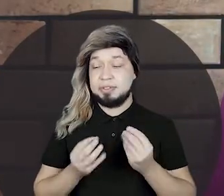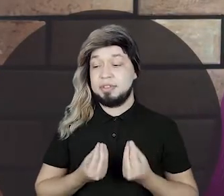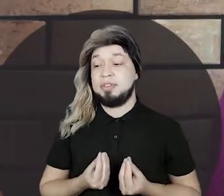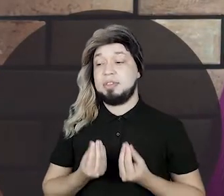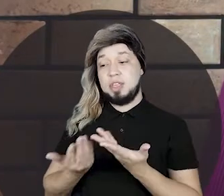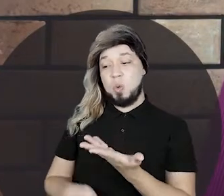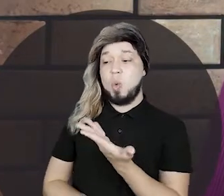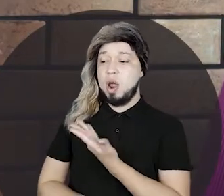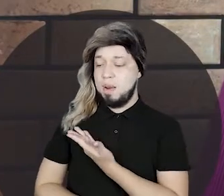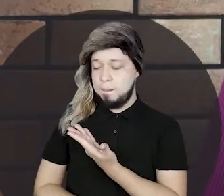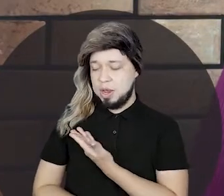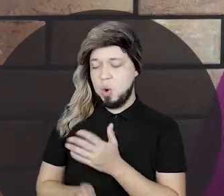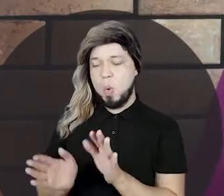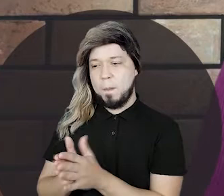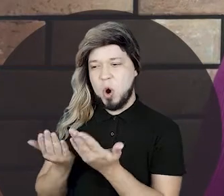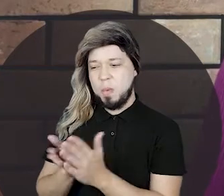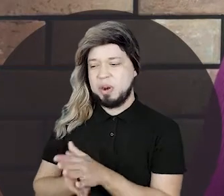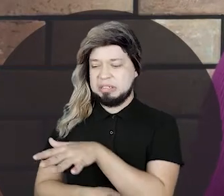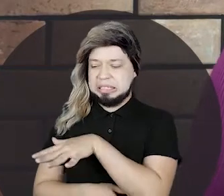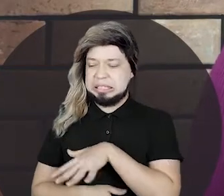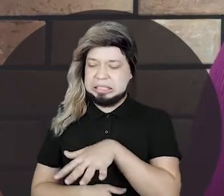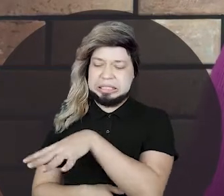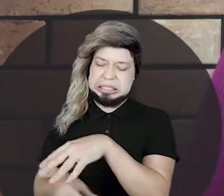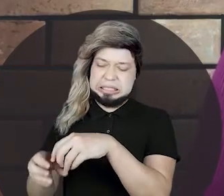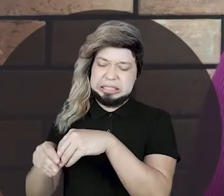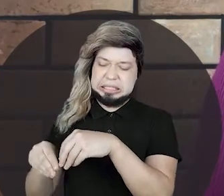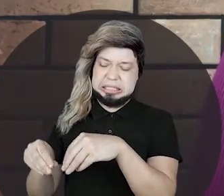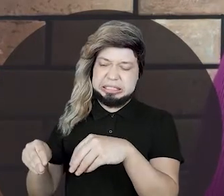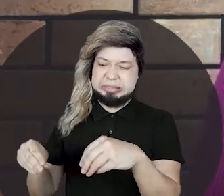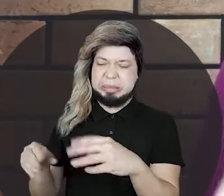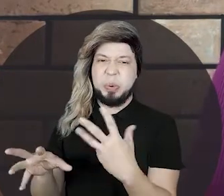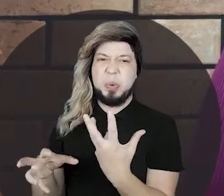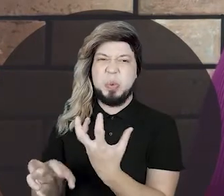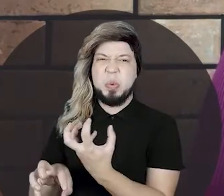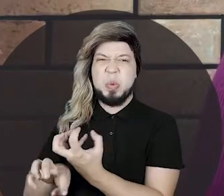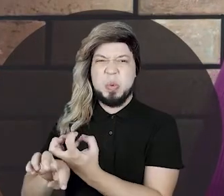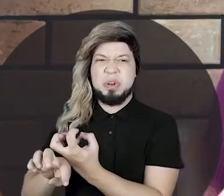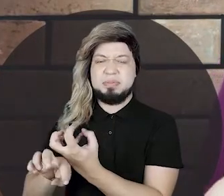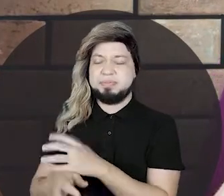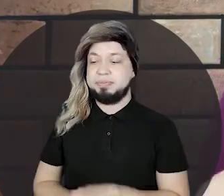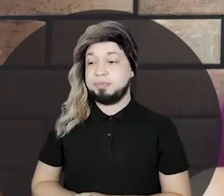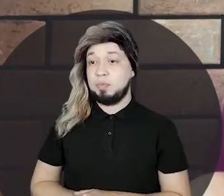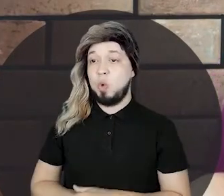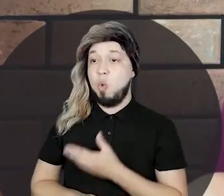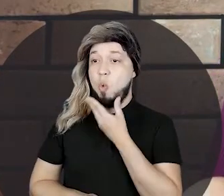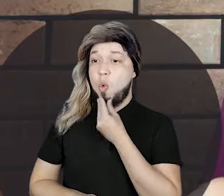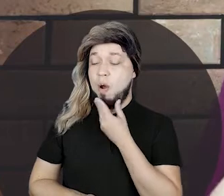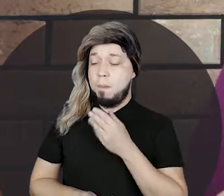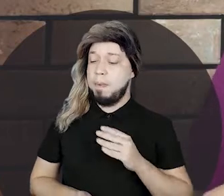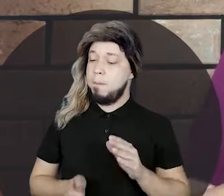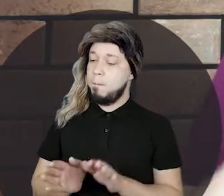Deu para o seu compadre pobre, essa terra que era muito infértil. Ele foi lá,